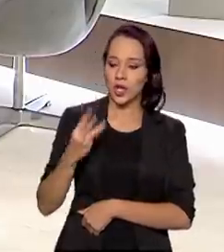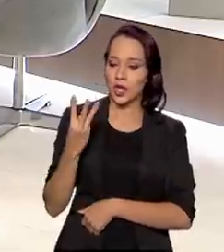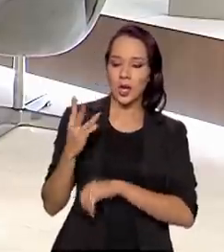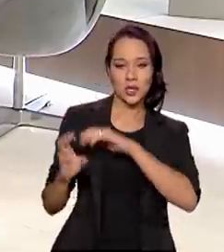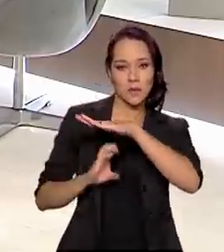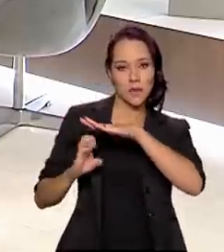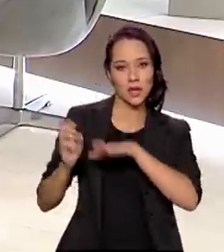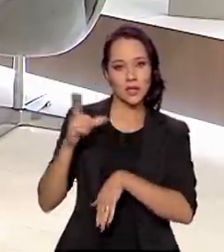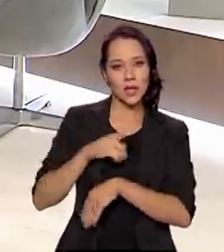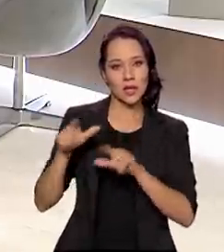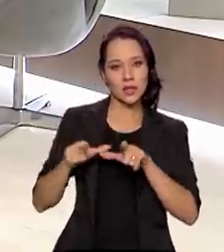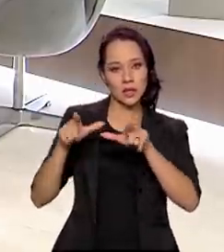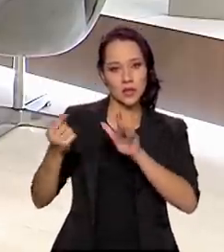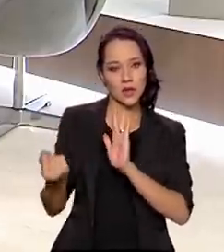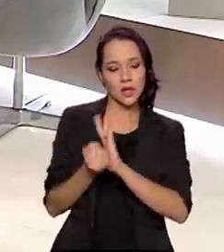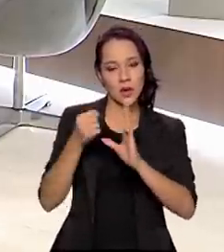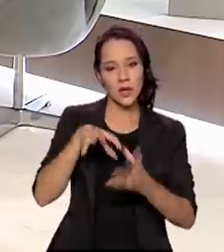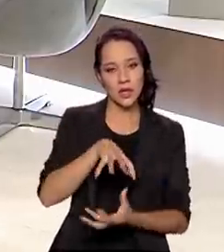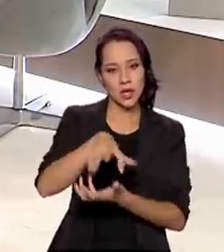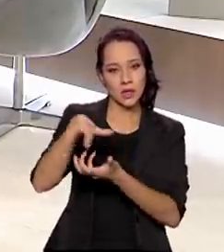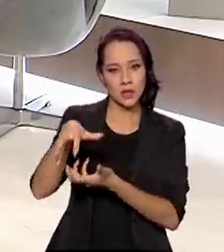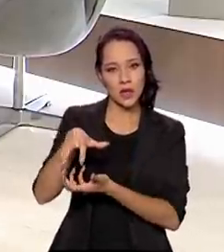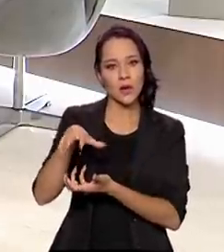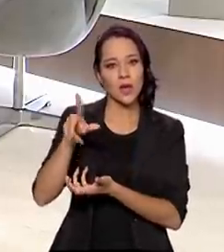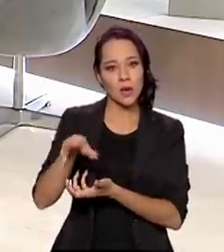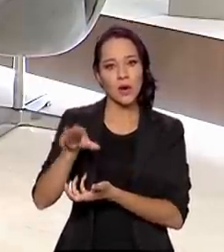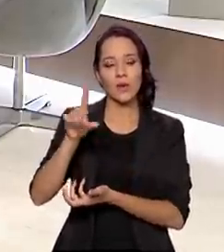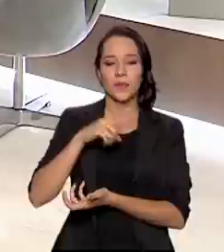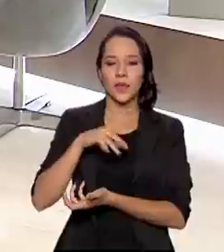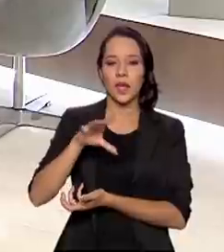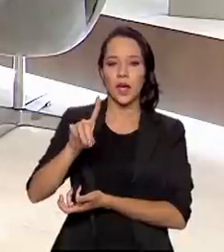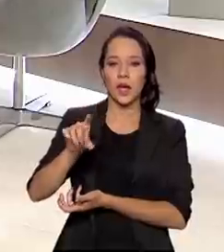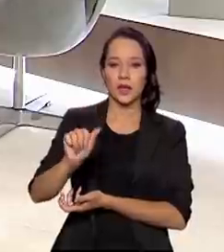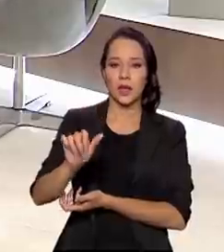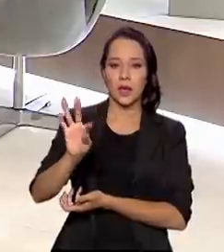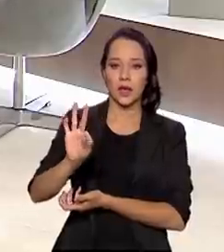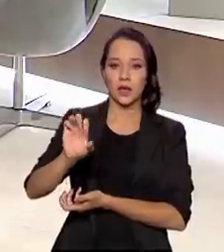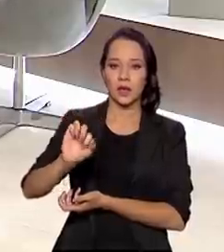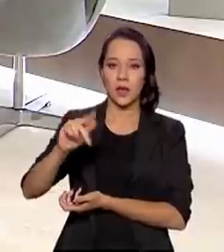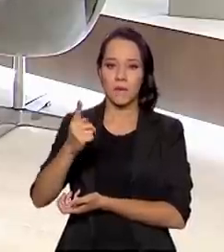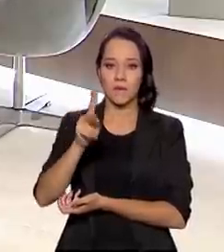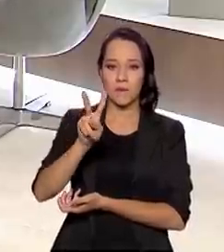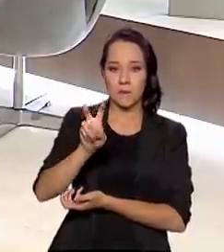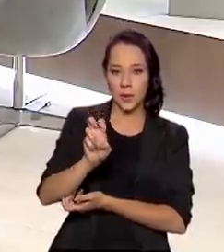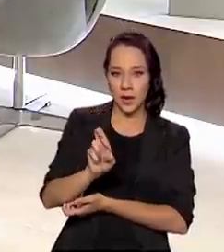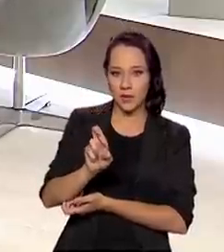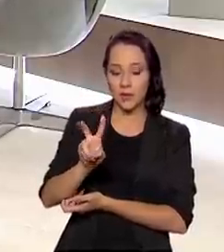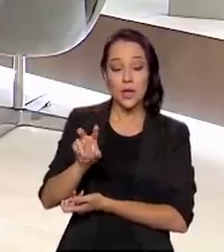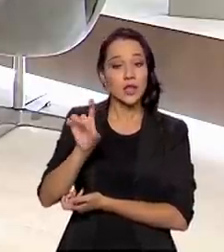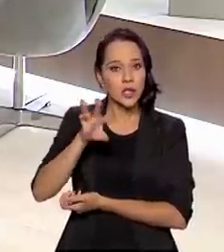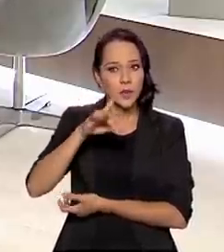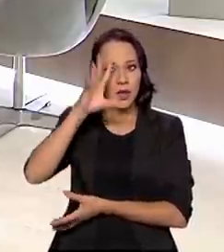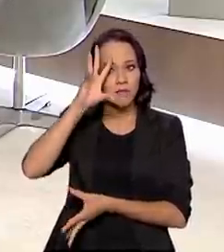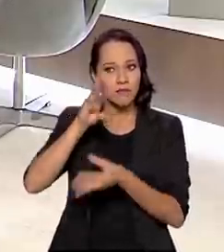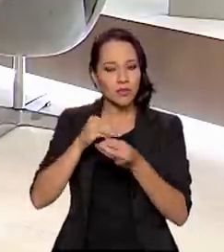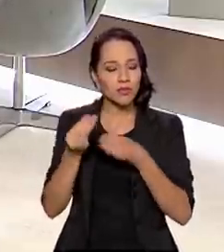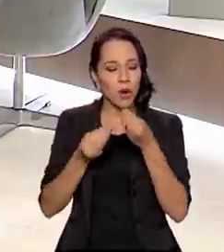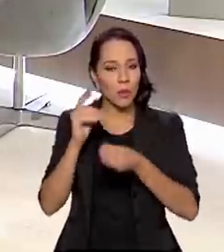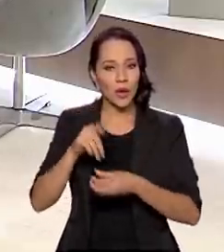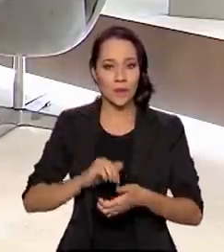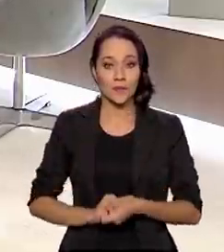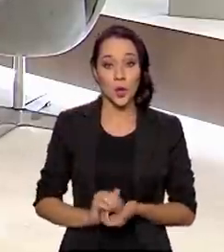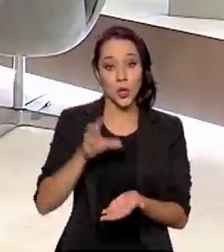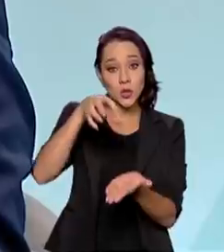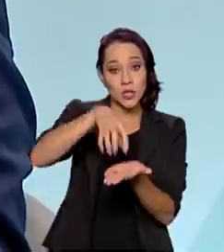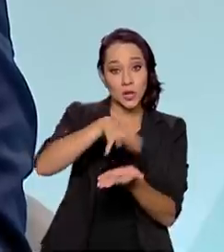empresas possuem certificação, essa certificação que a Dataprev possui. Então, para ter uma dimensão da qualidade desses data centers. O nosso data